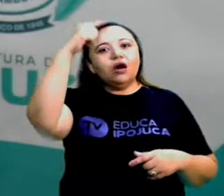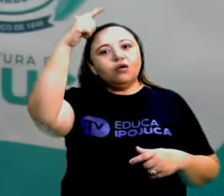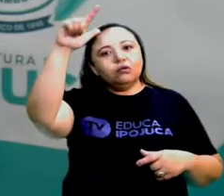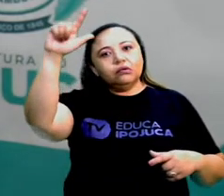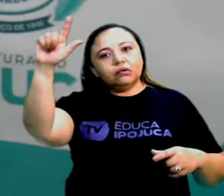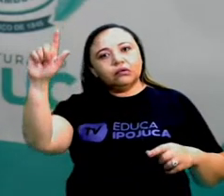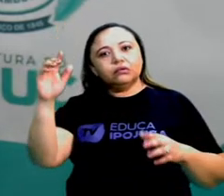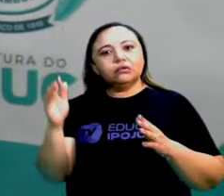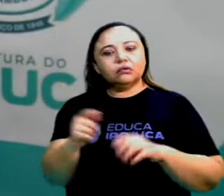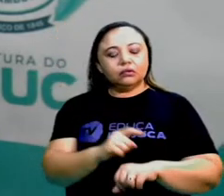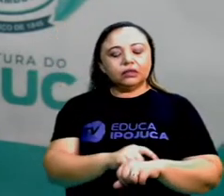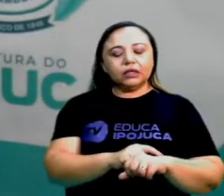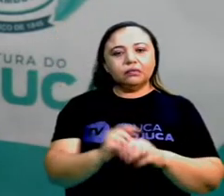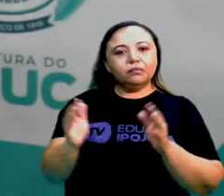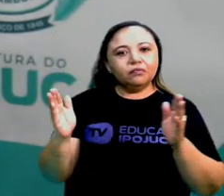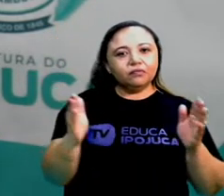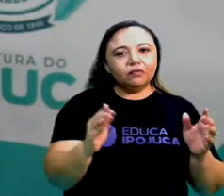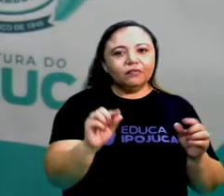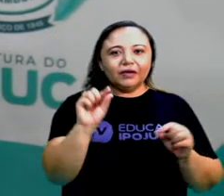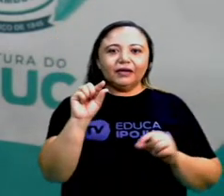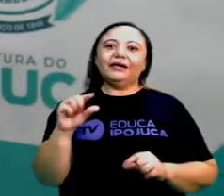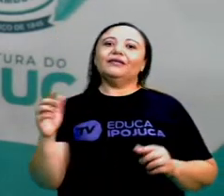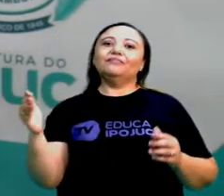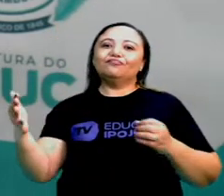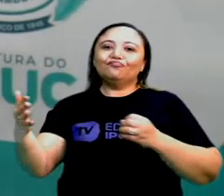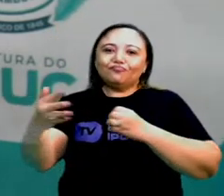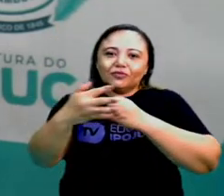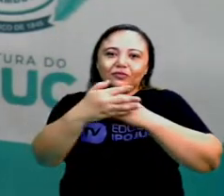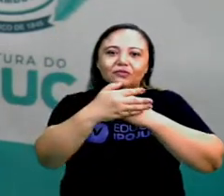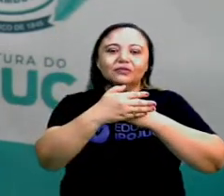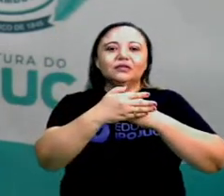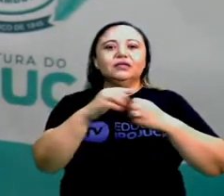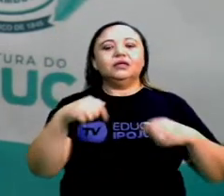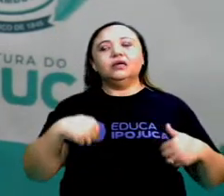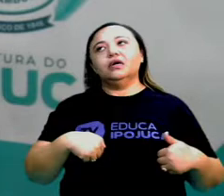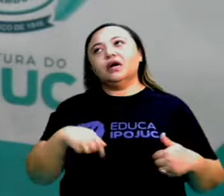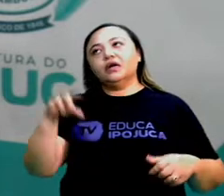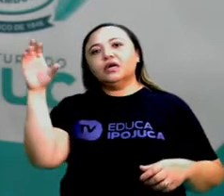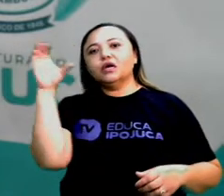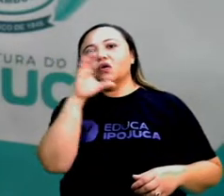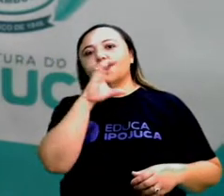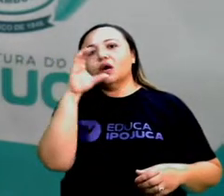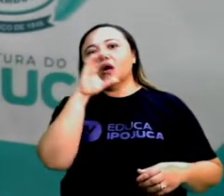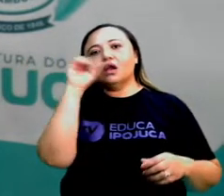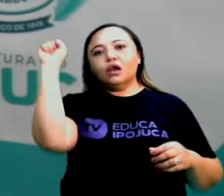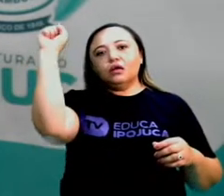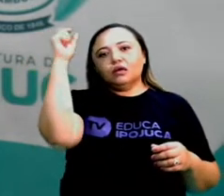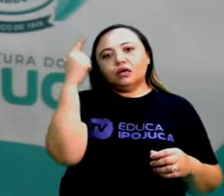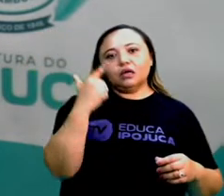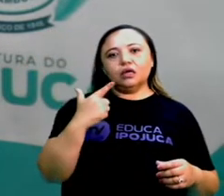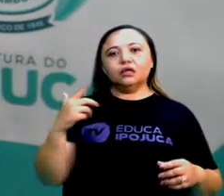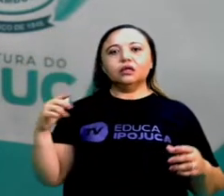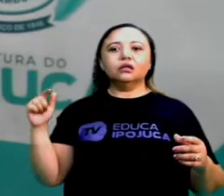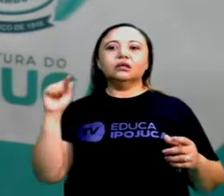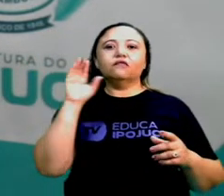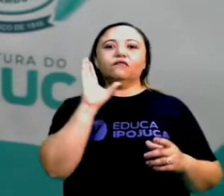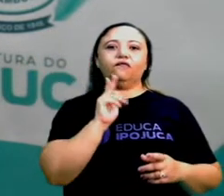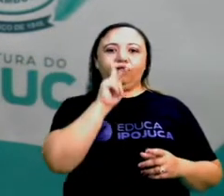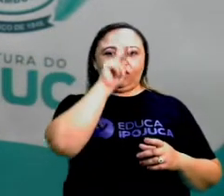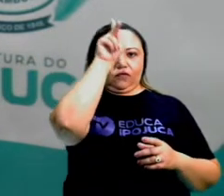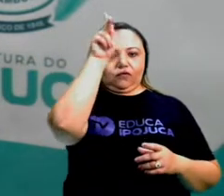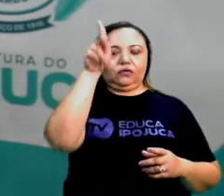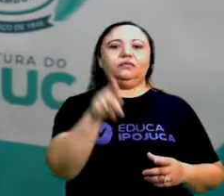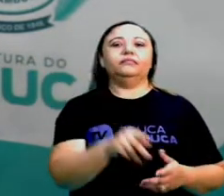aqui onde a gente mora, a gente consegue perceber, né? Apesar que o calor aqui, o verão, ele é mais forte. É o que a gente mais